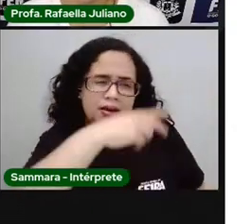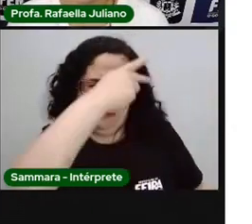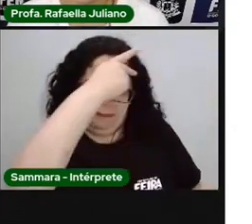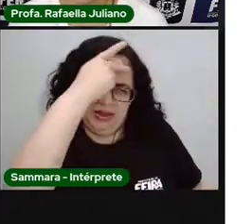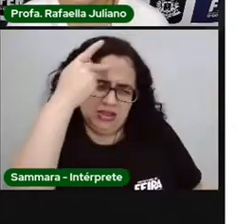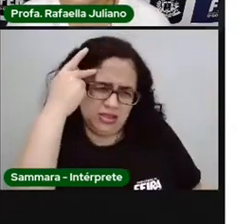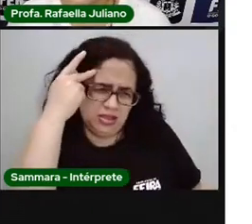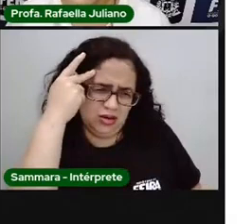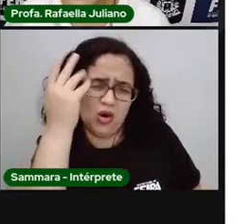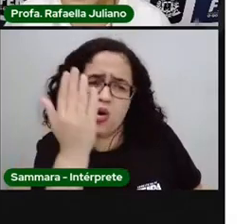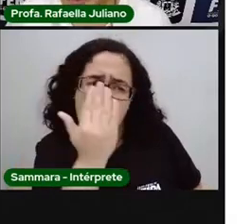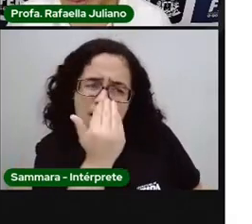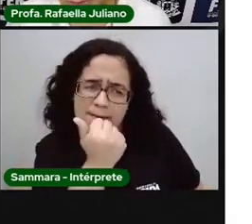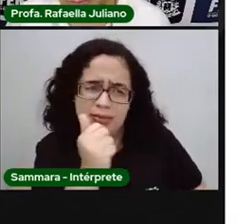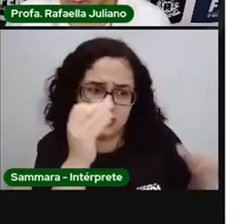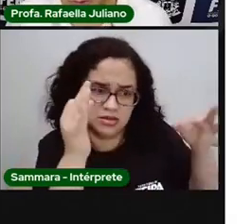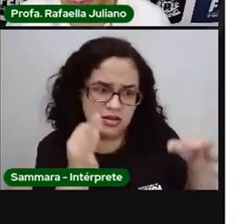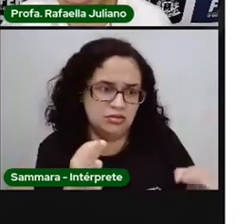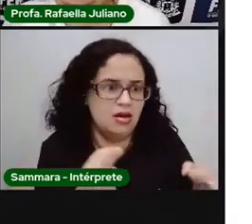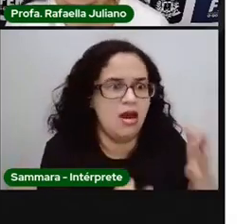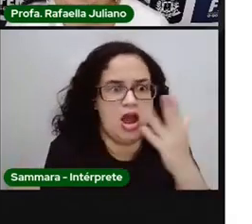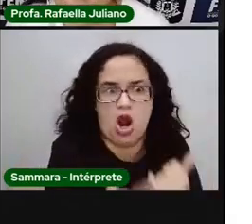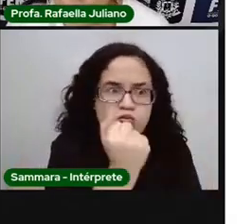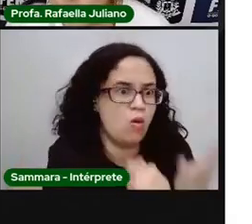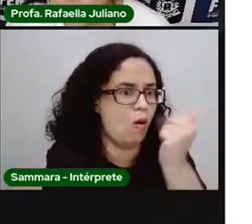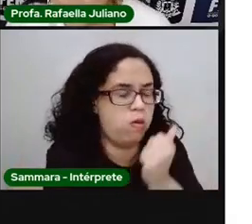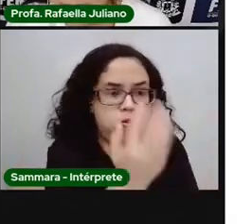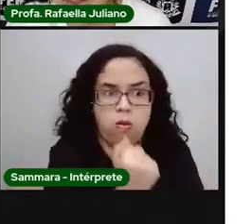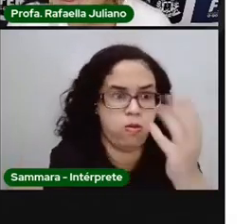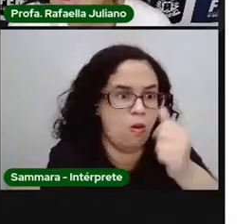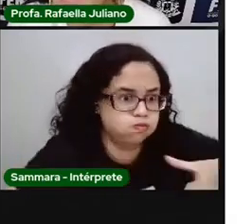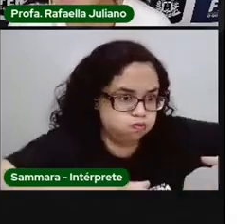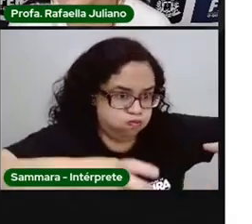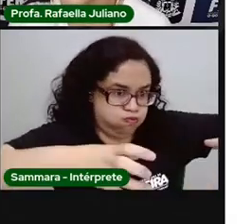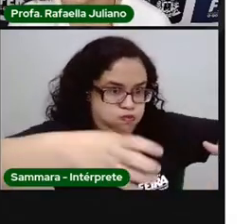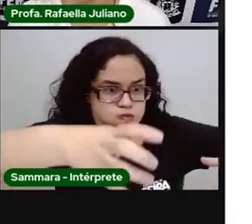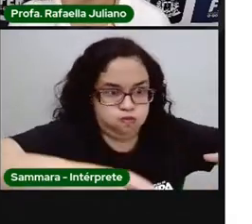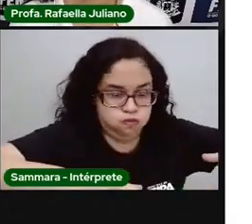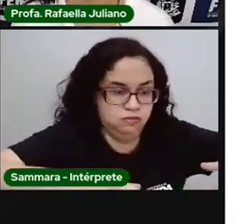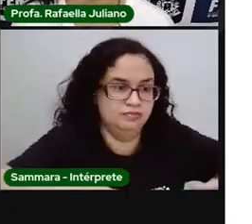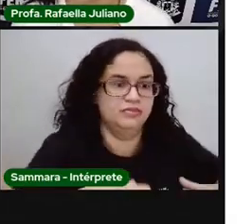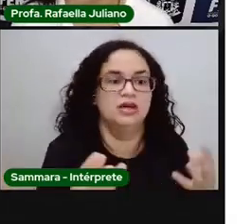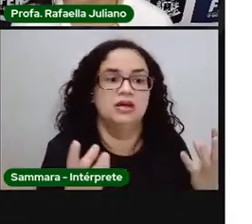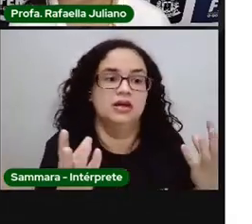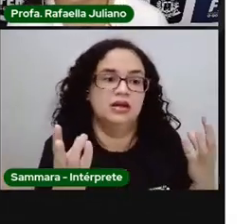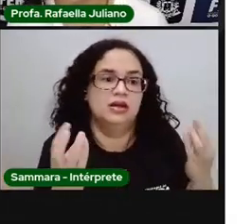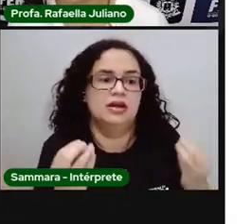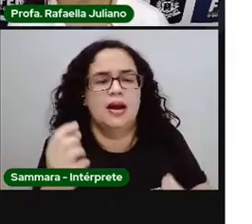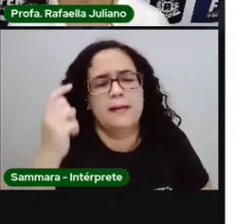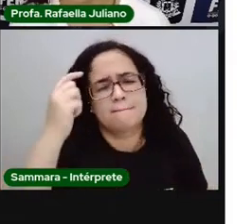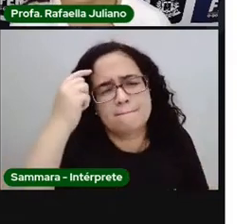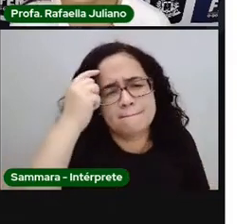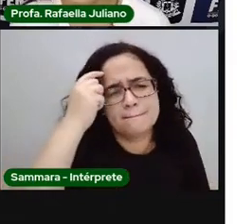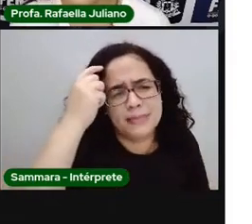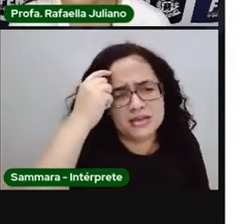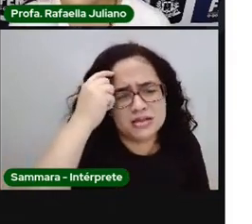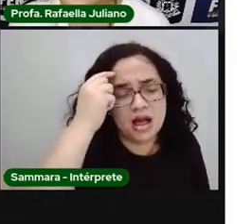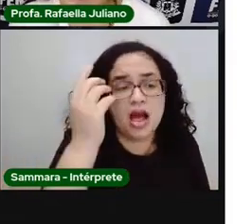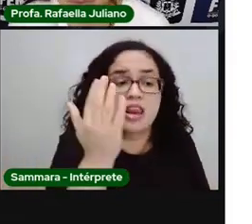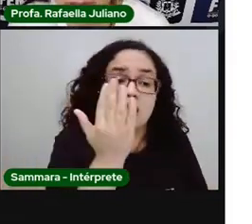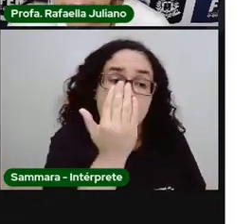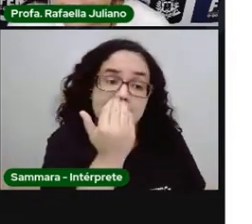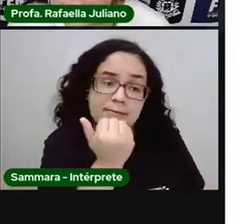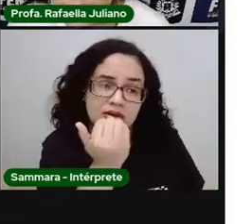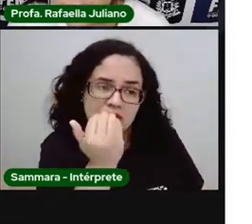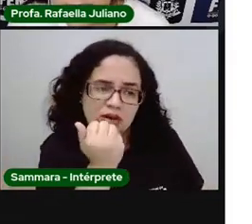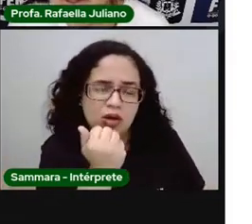alimentar de maneira saudável é comer muito, encher o prato, muita comida. Tem gente que pensa que se alimentar de maneira saudável é